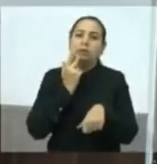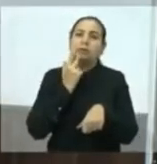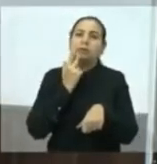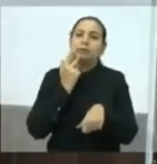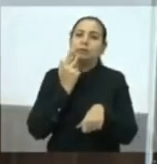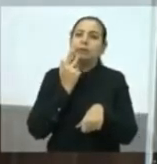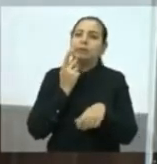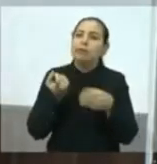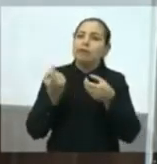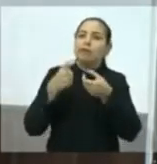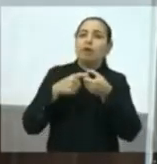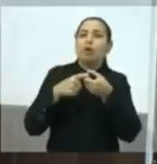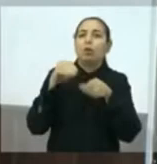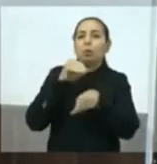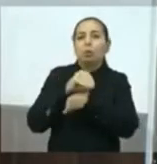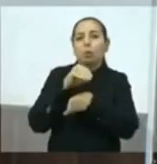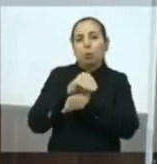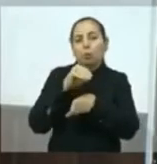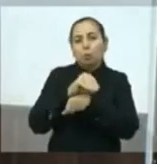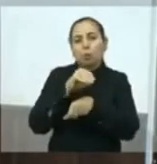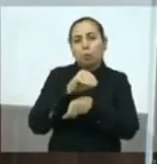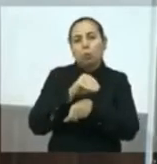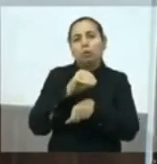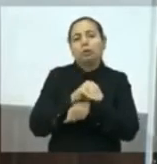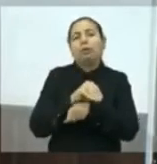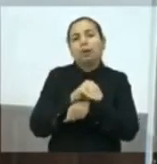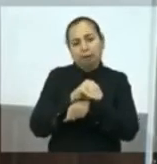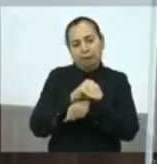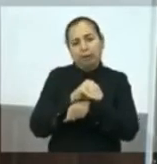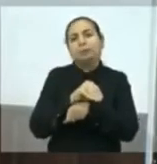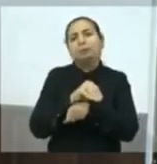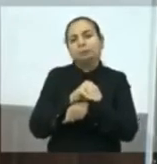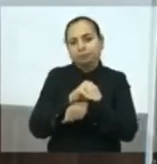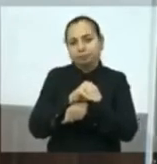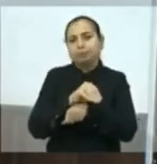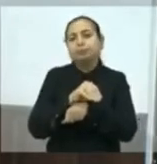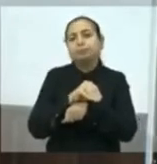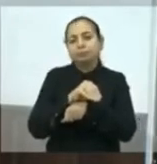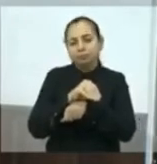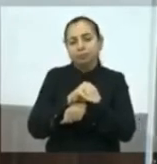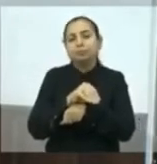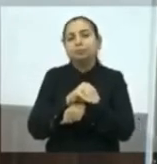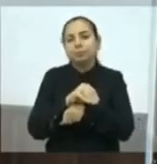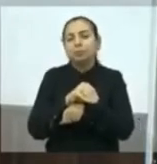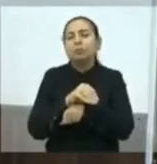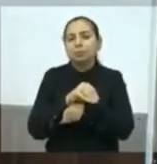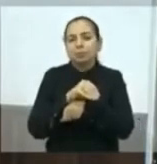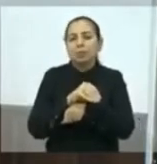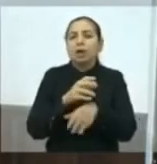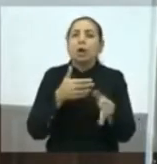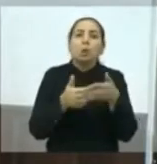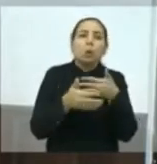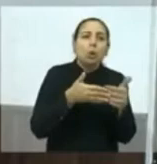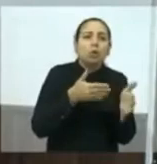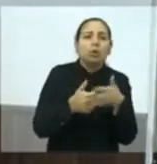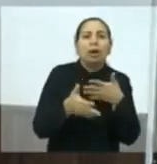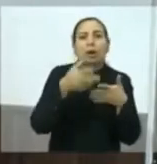desses que mais precisam do poder público. Qualquer governo precisa ser como mãe,